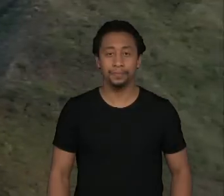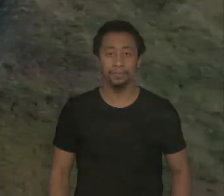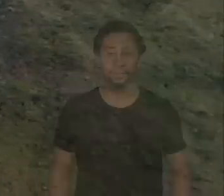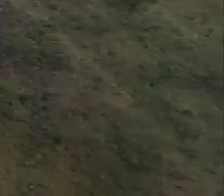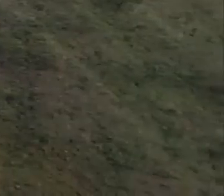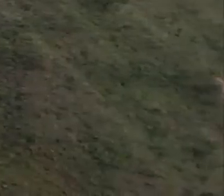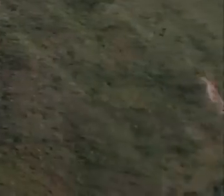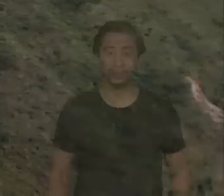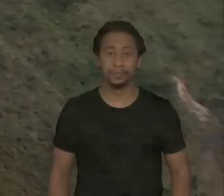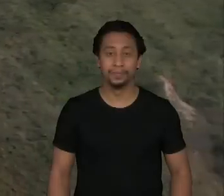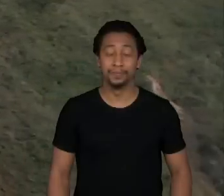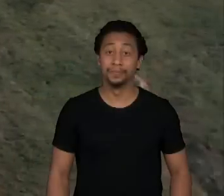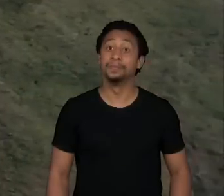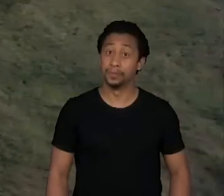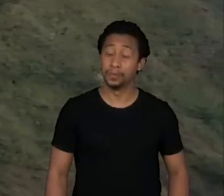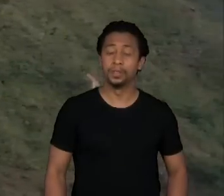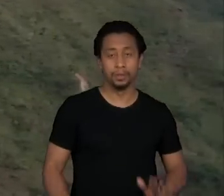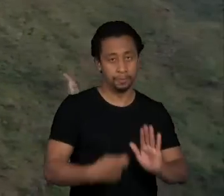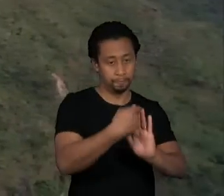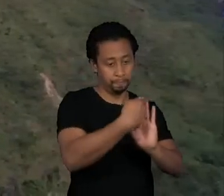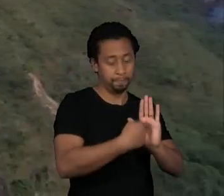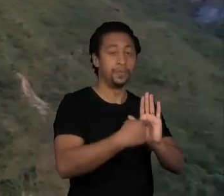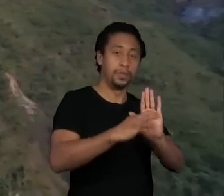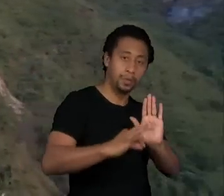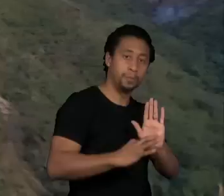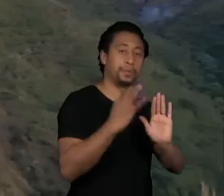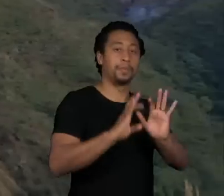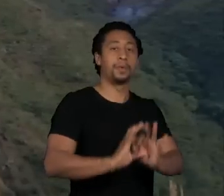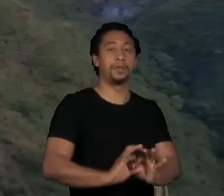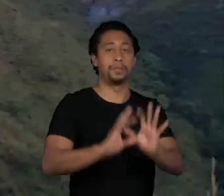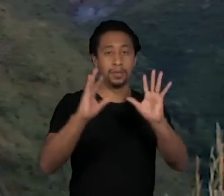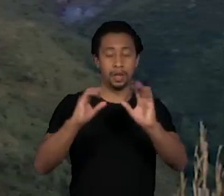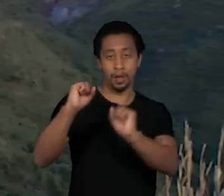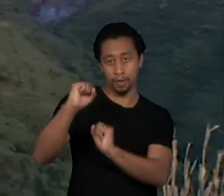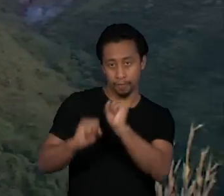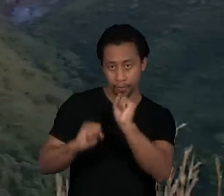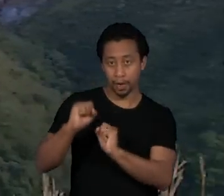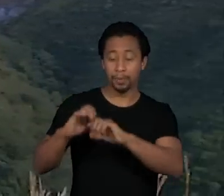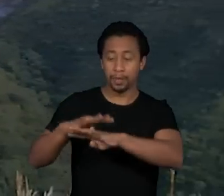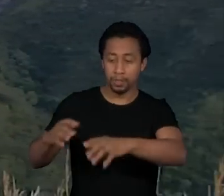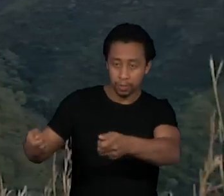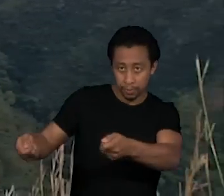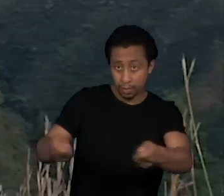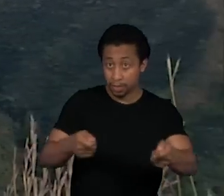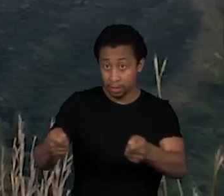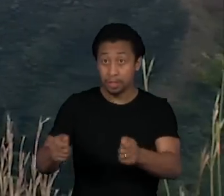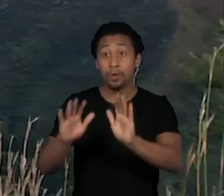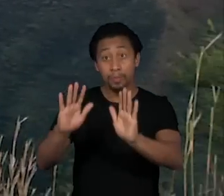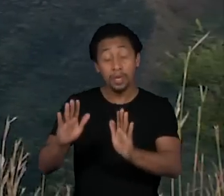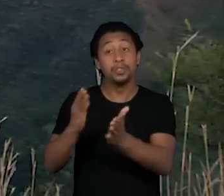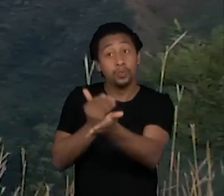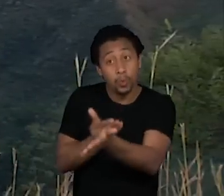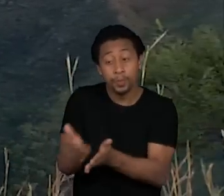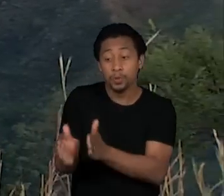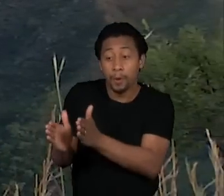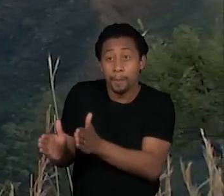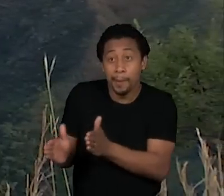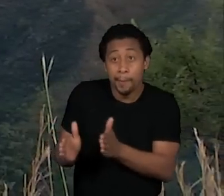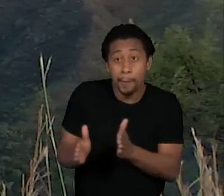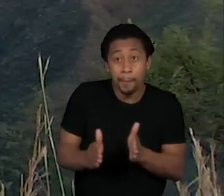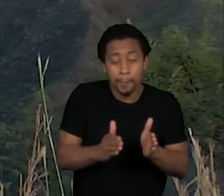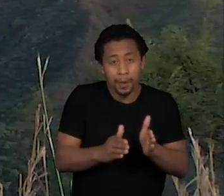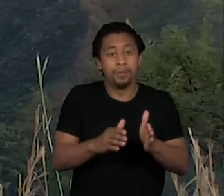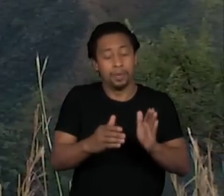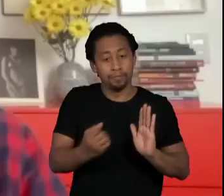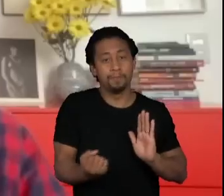Quando a licença foi concedida à mineradora, já estava em curso o processo de tombamento estadual da